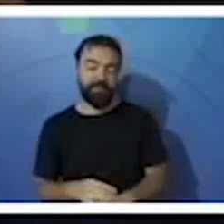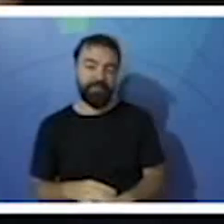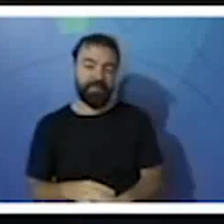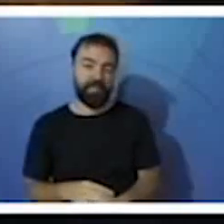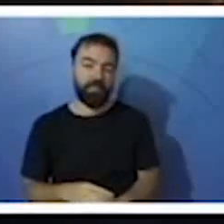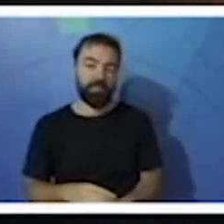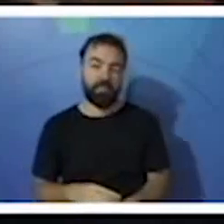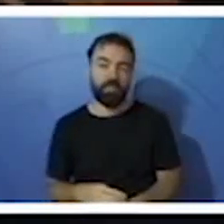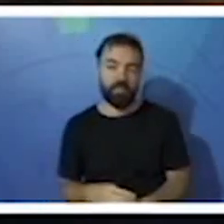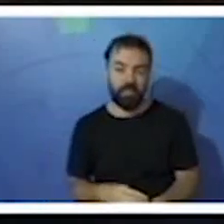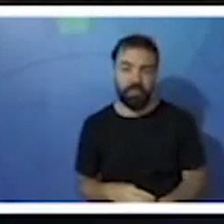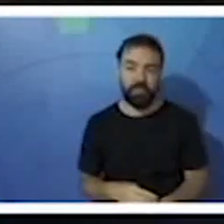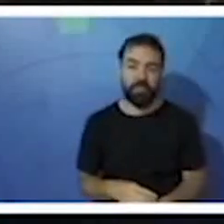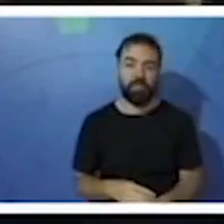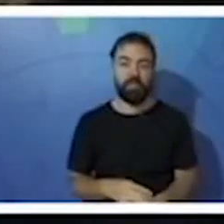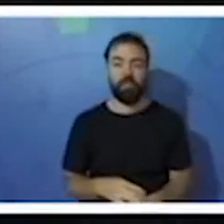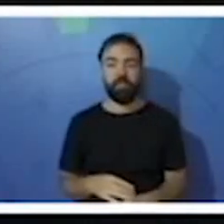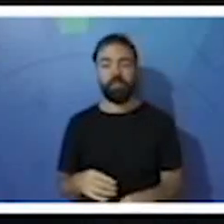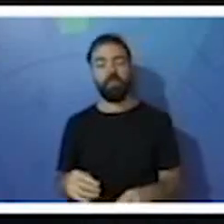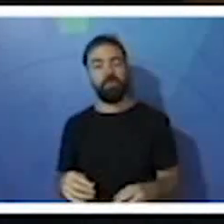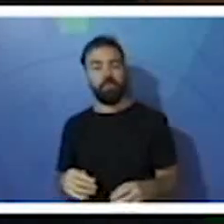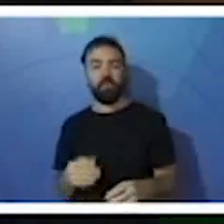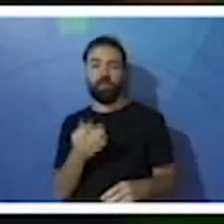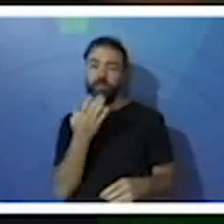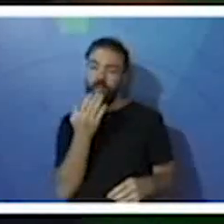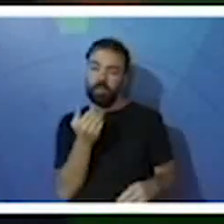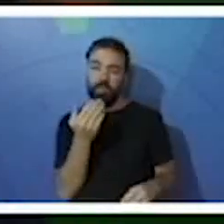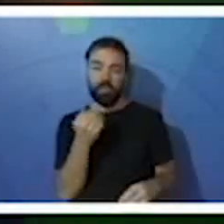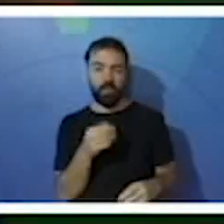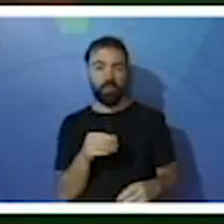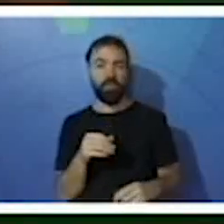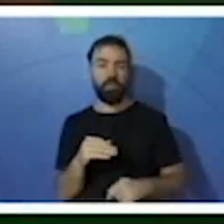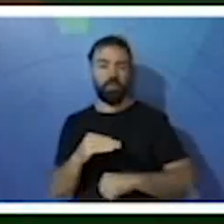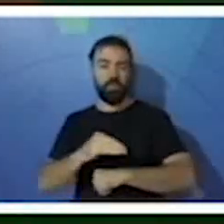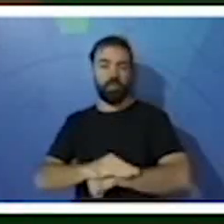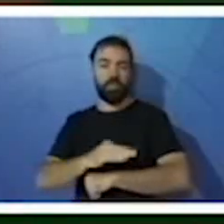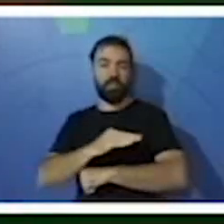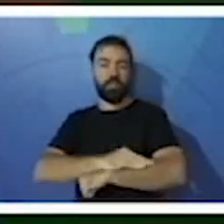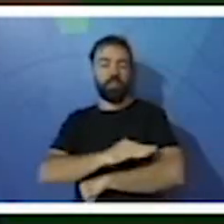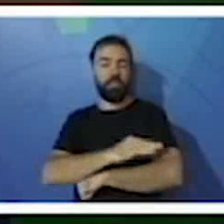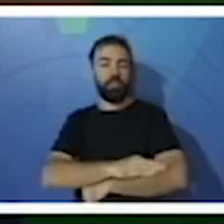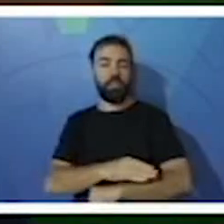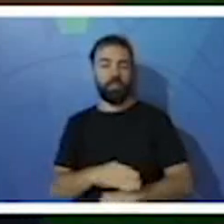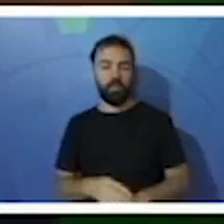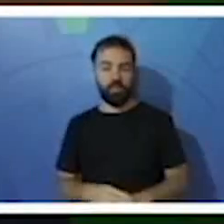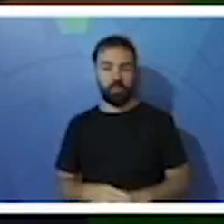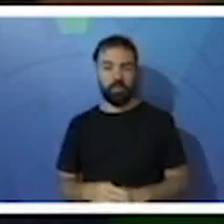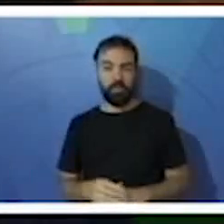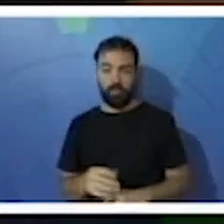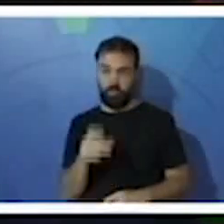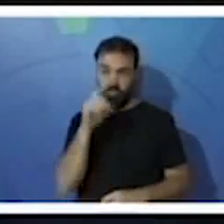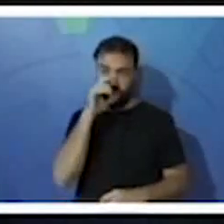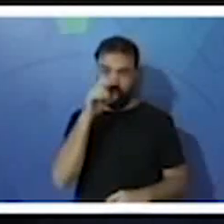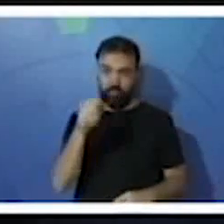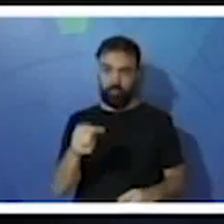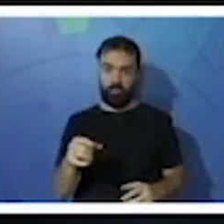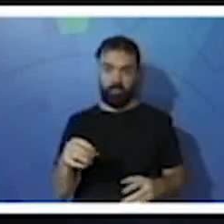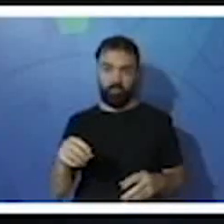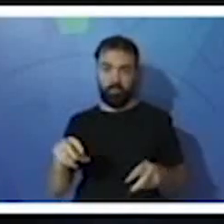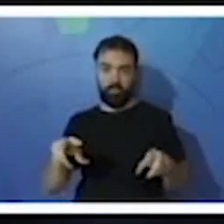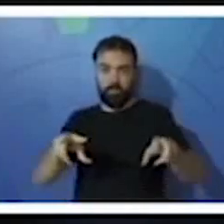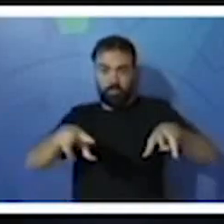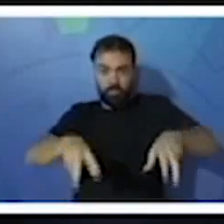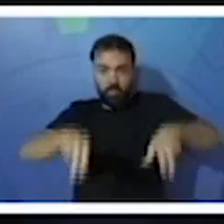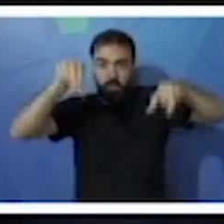capturar peixes, rãs, moluscos, entre outros animais. Já o bico forte e curvo